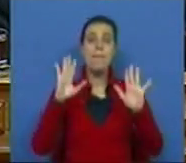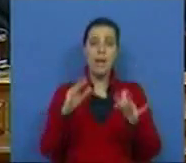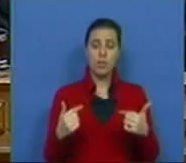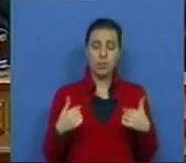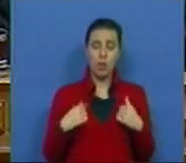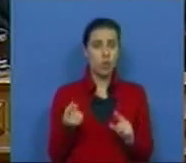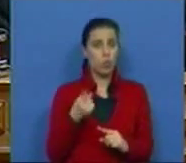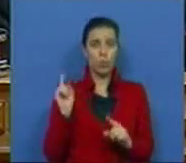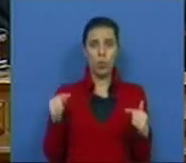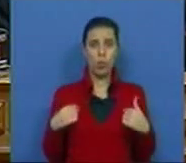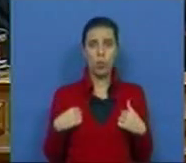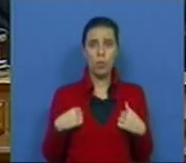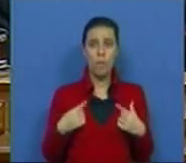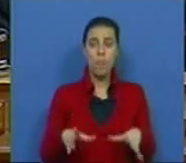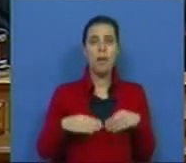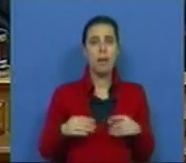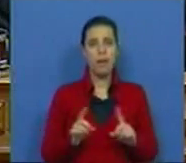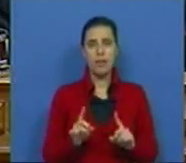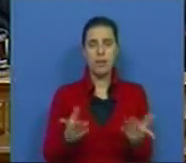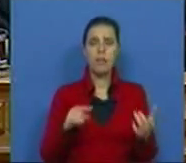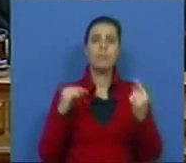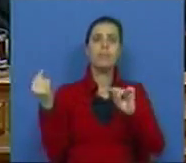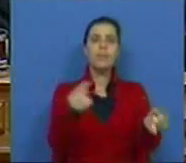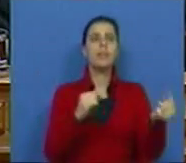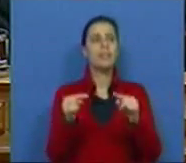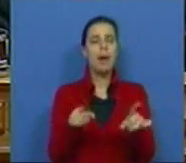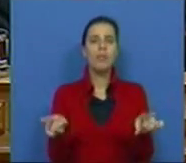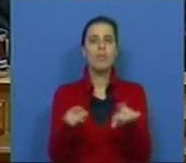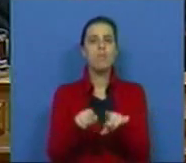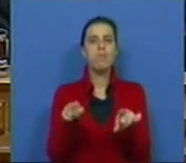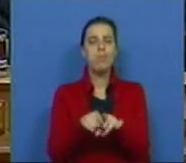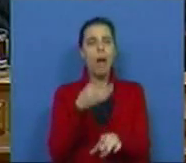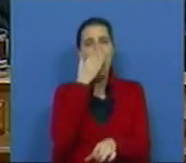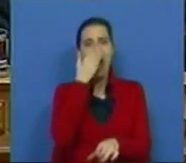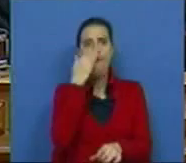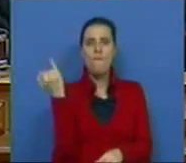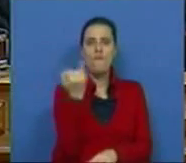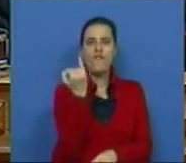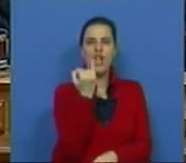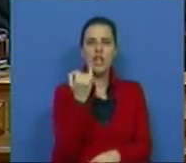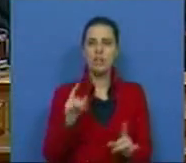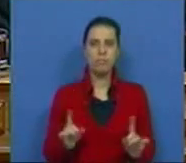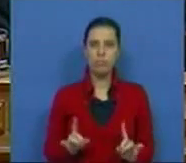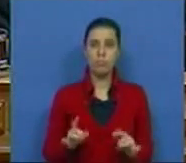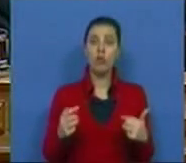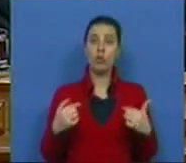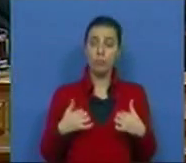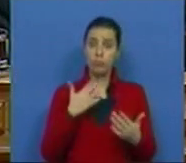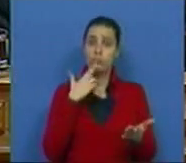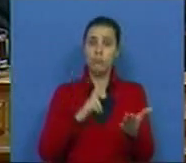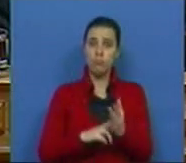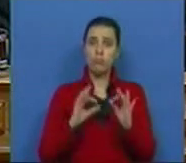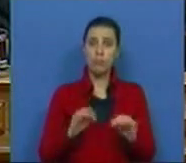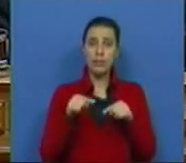não devemos aceitar que este debate se torne numa espécie de fingimento porque nós tivemos, na